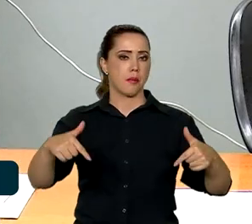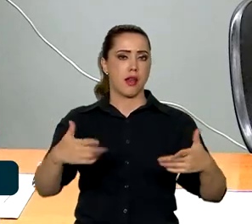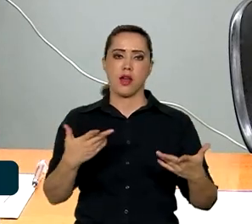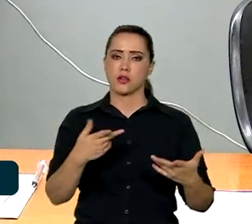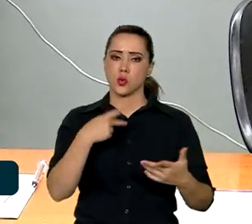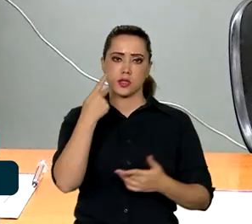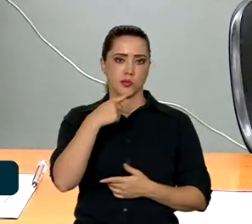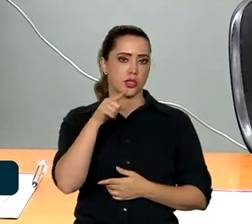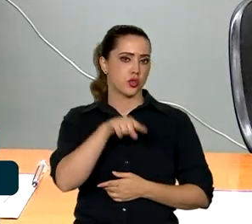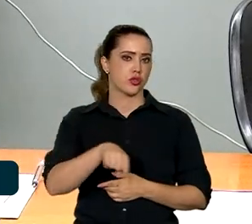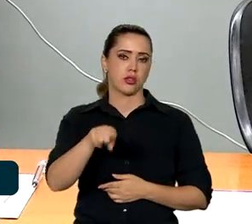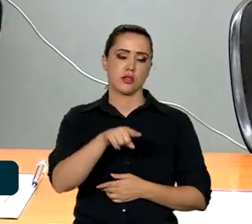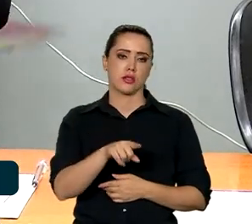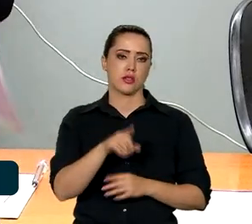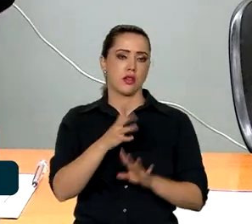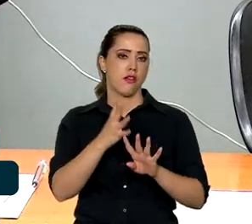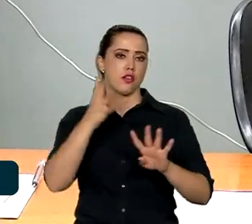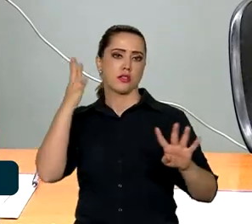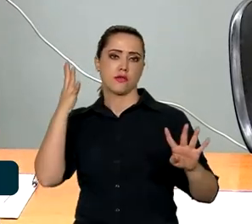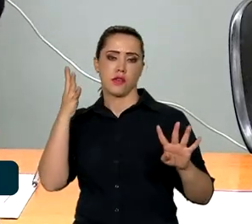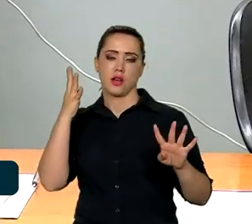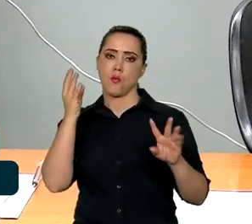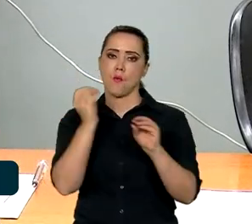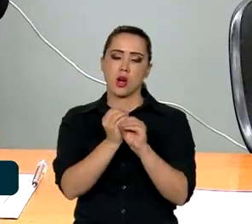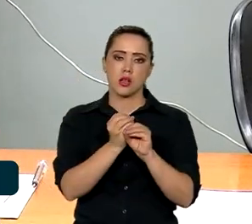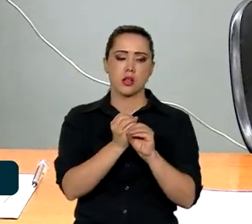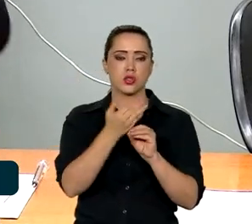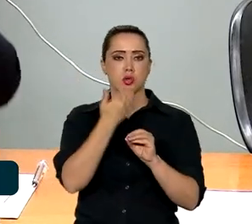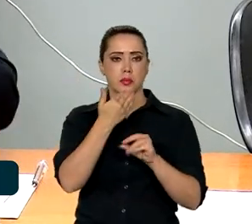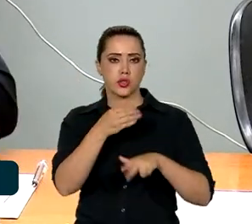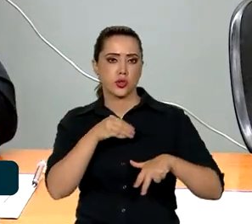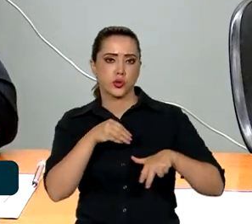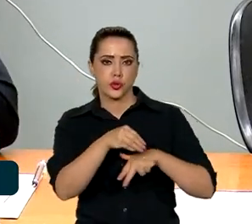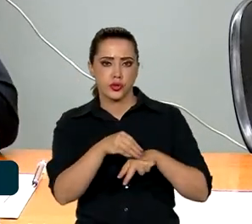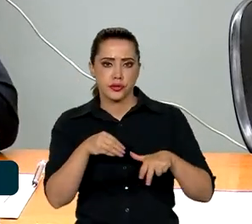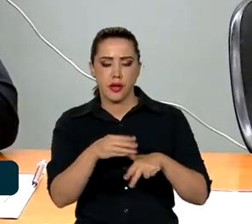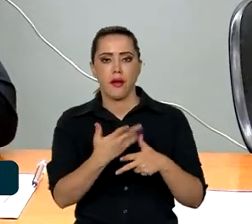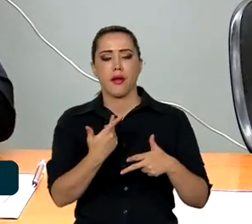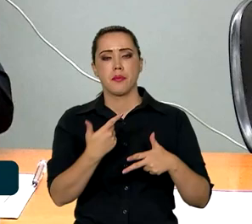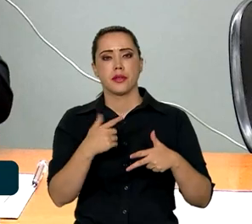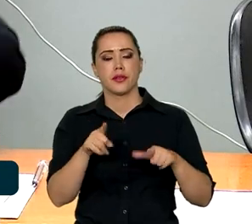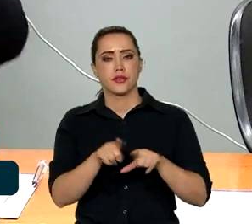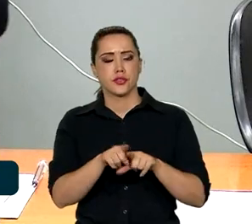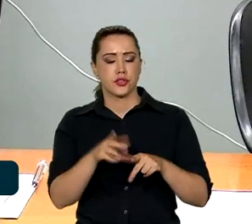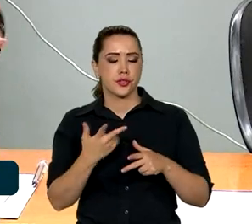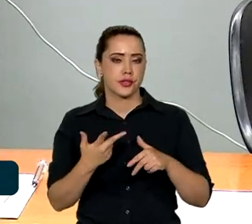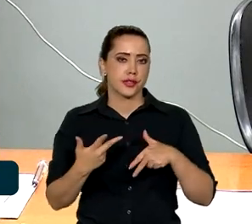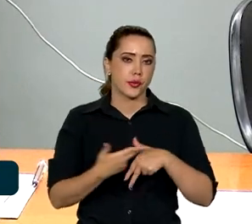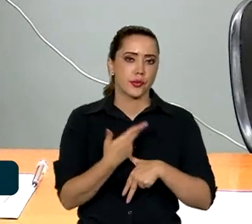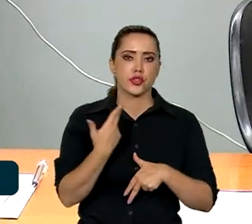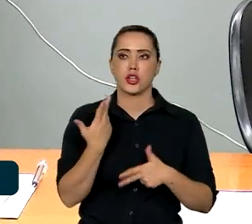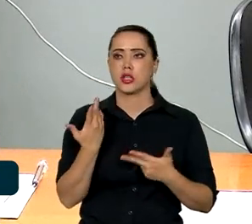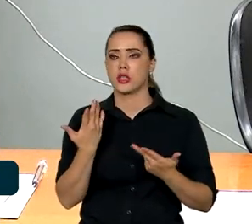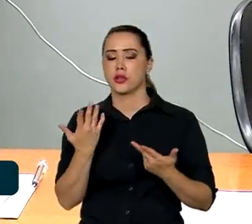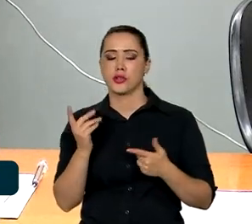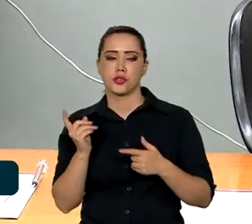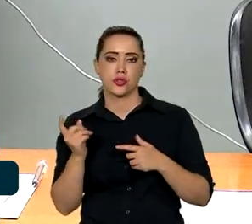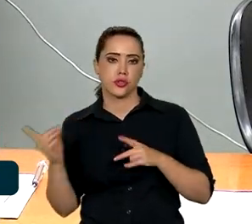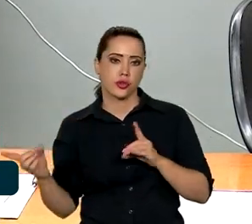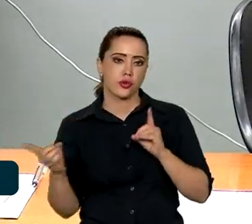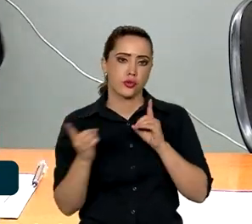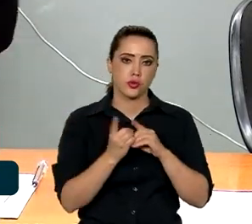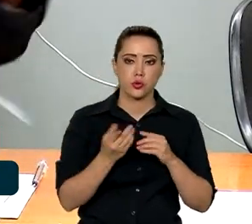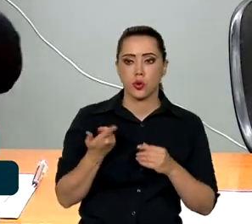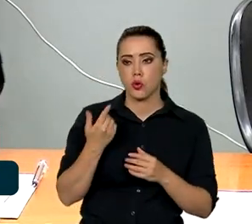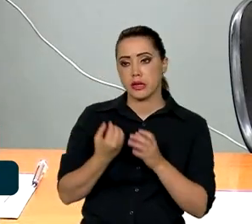políticas públicas. Zerar fila no SUS de exames, cirurgias e consultas, construir creches para garantir nossas crianças de 0 a